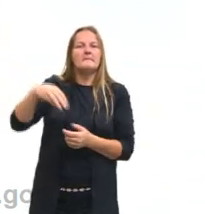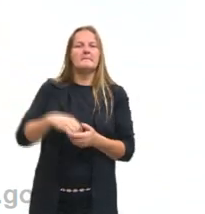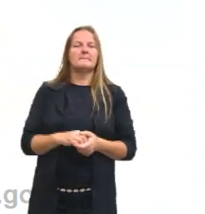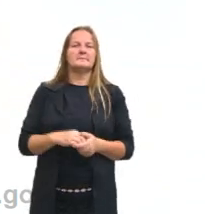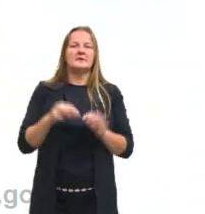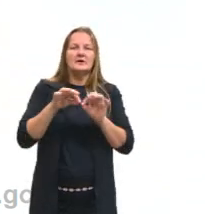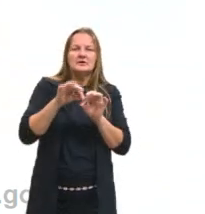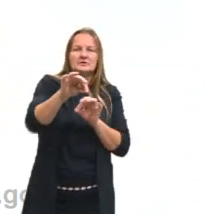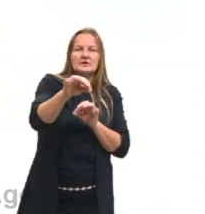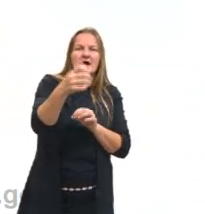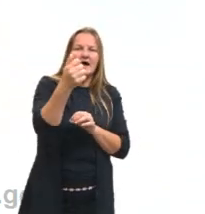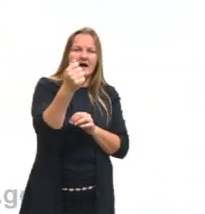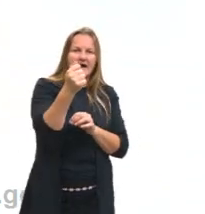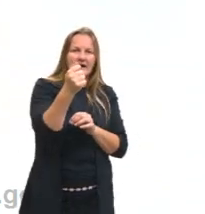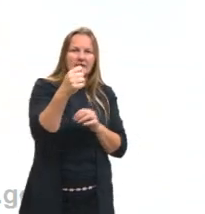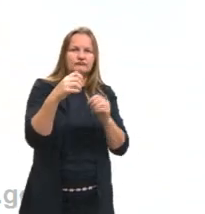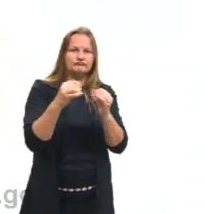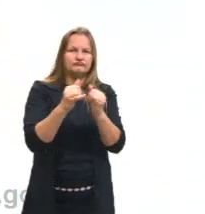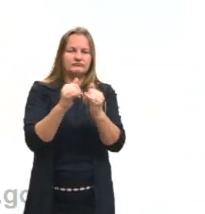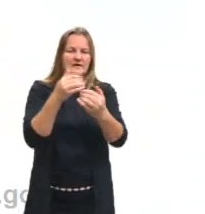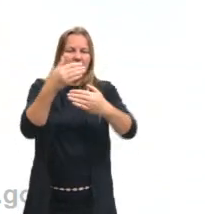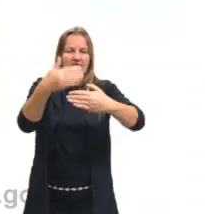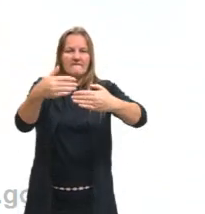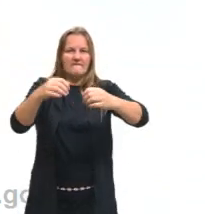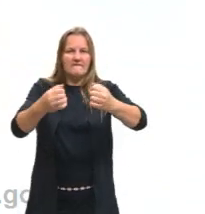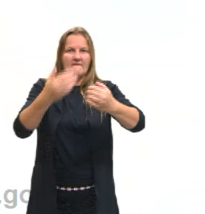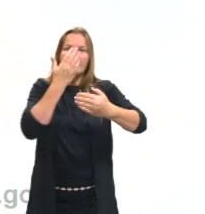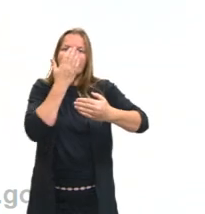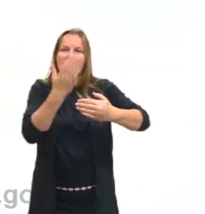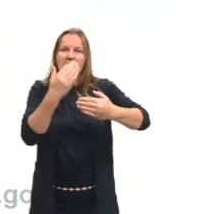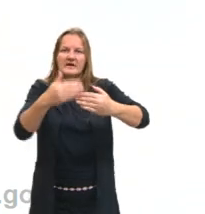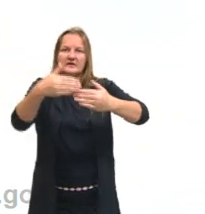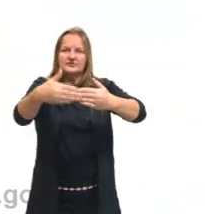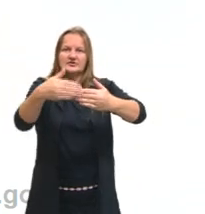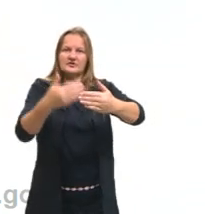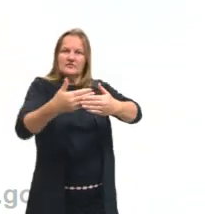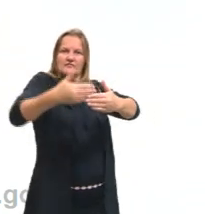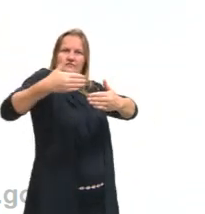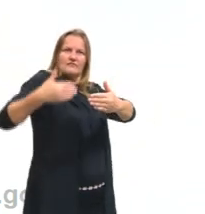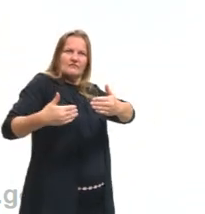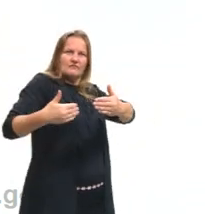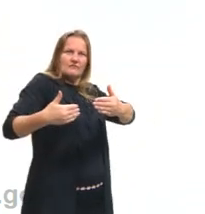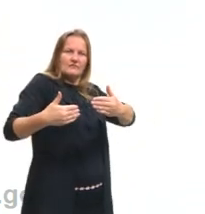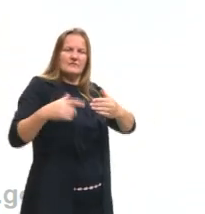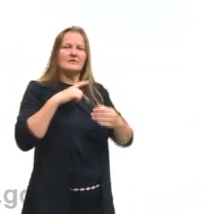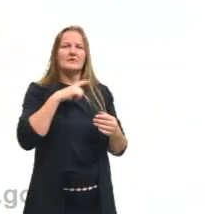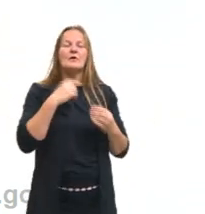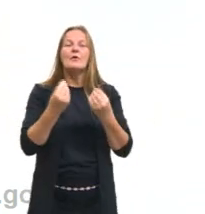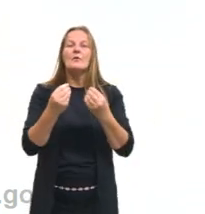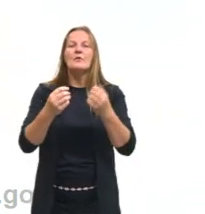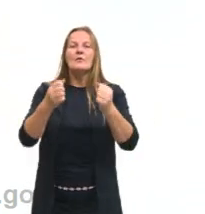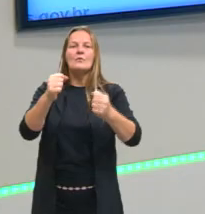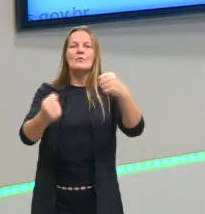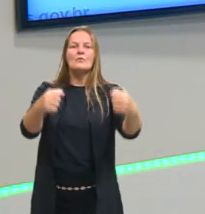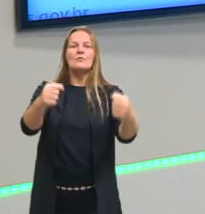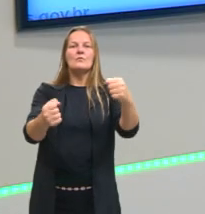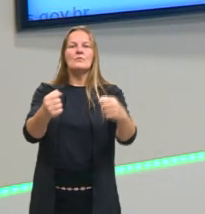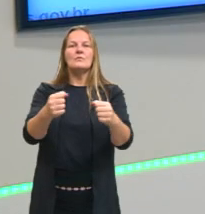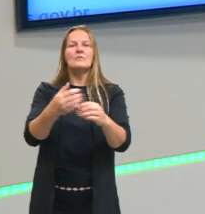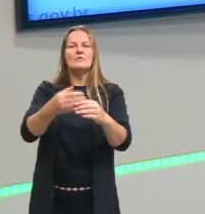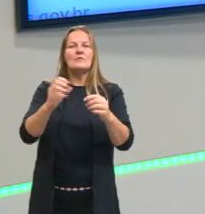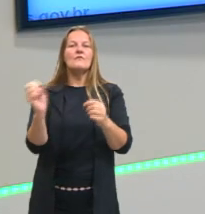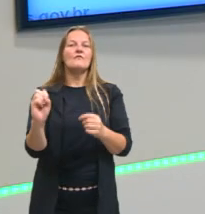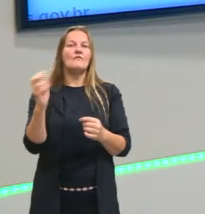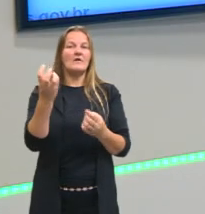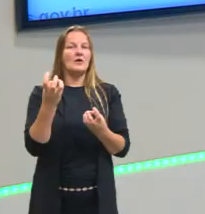Distância A, entre os eixos dianteiro e traseiro, e a altura B, entre o solo e o encosto do piloto. Então, A é esse valor aqui,